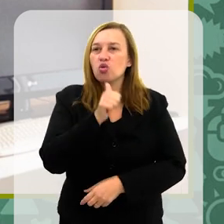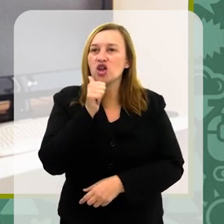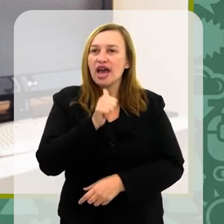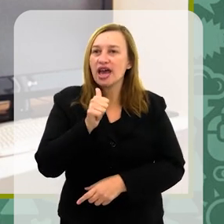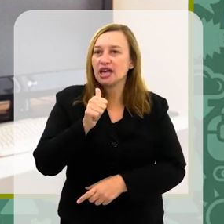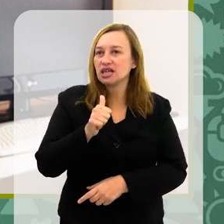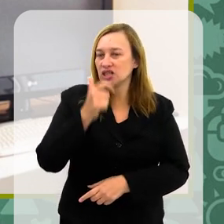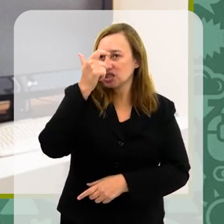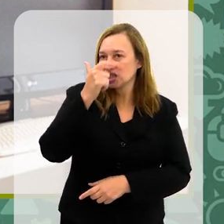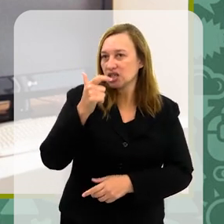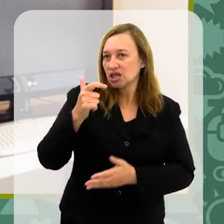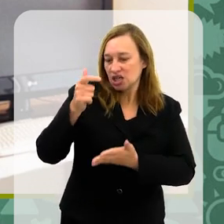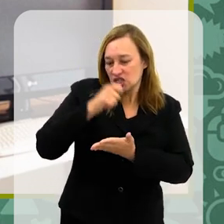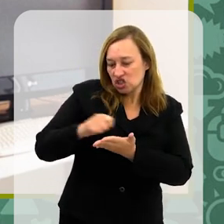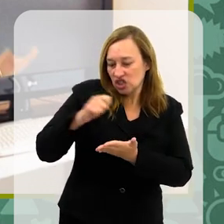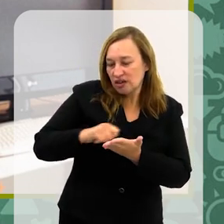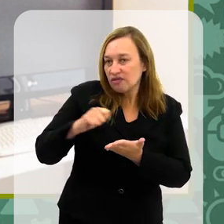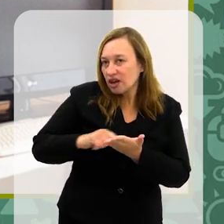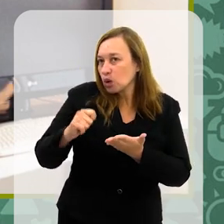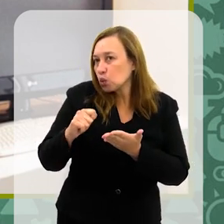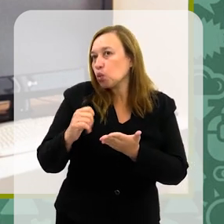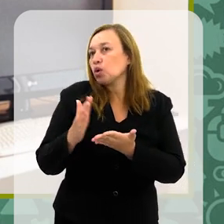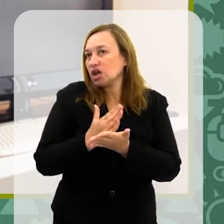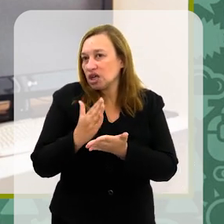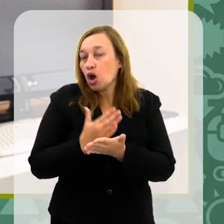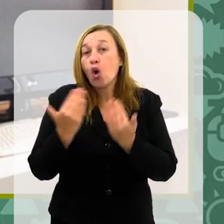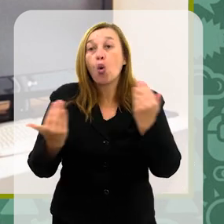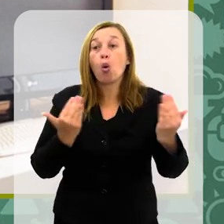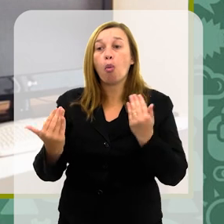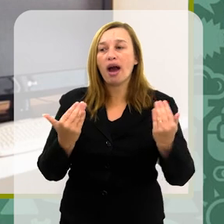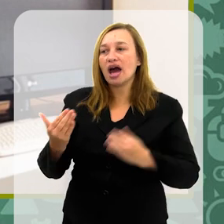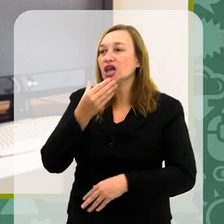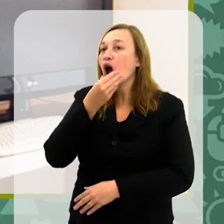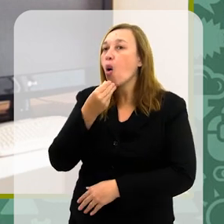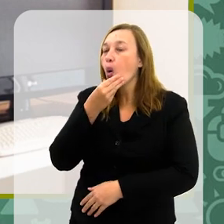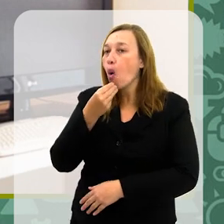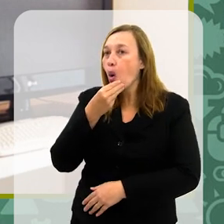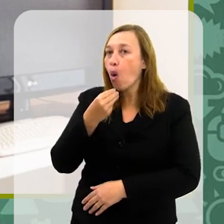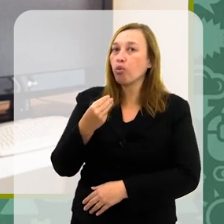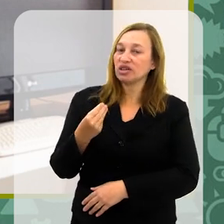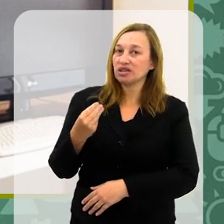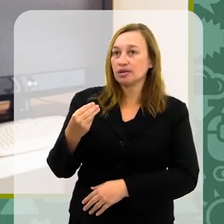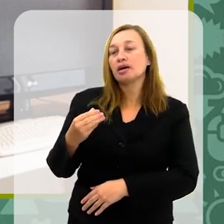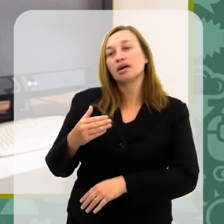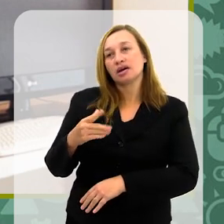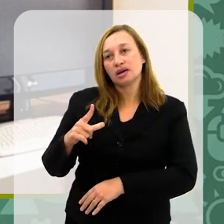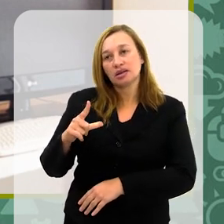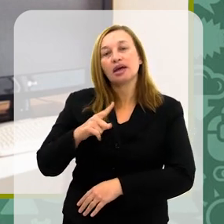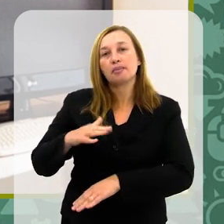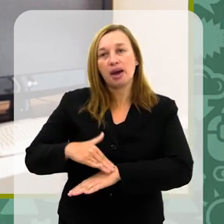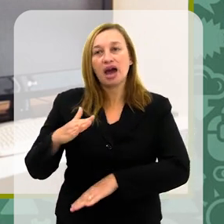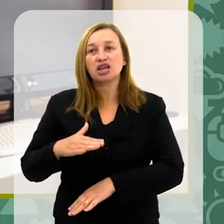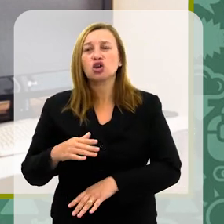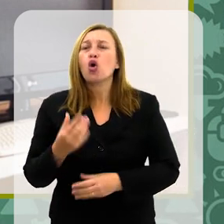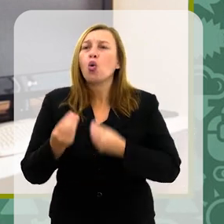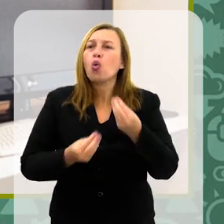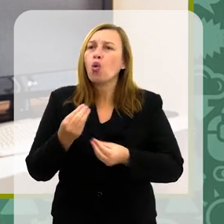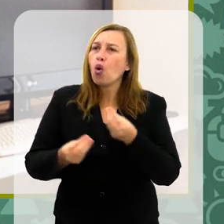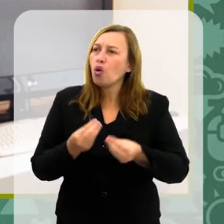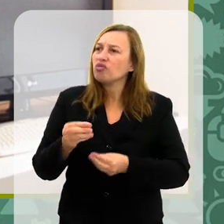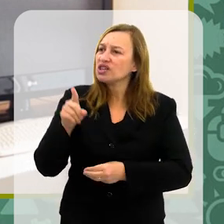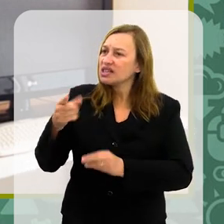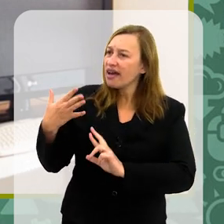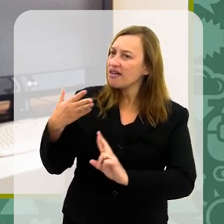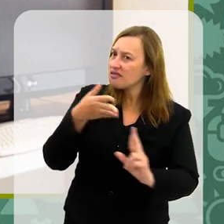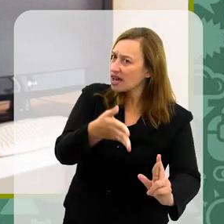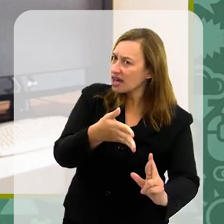sendo autoras de livros, né? Comparado ao número de homens que são autores, como que foi para você